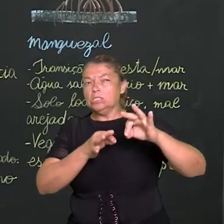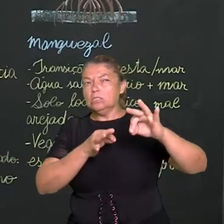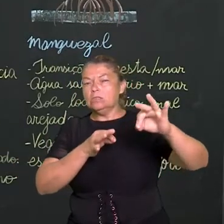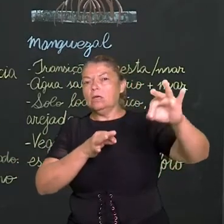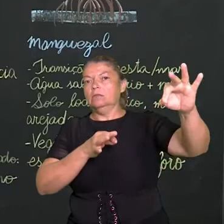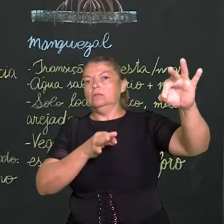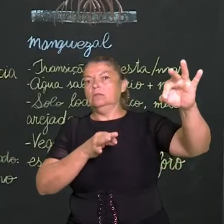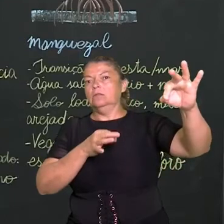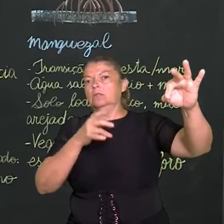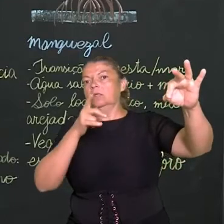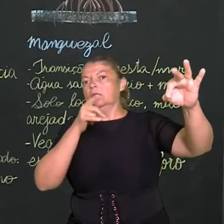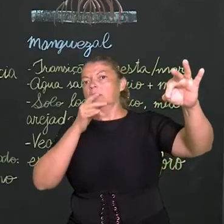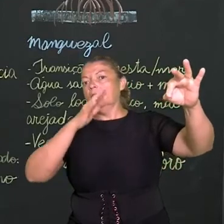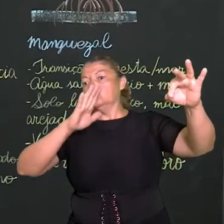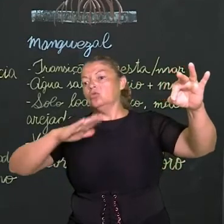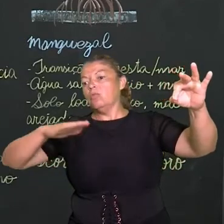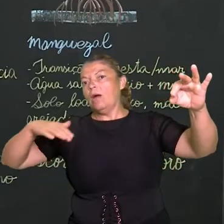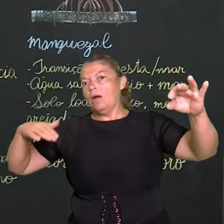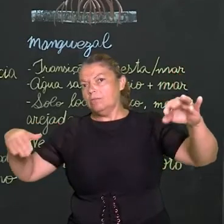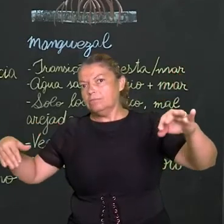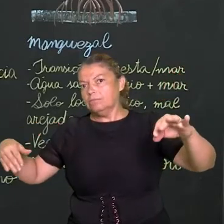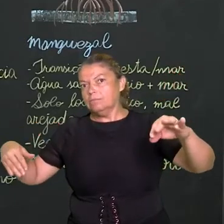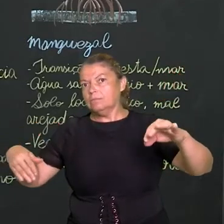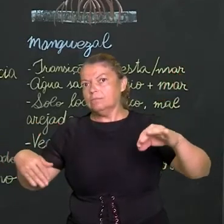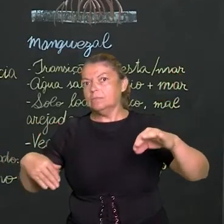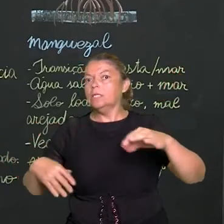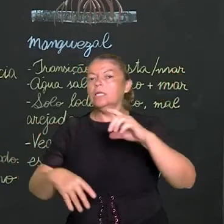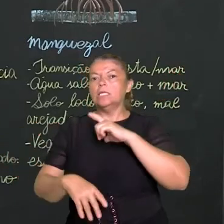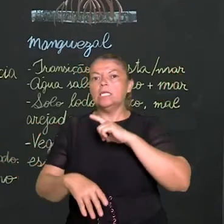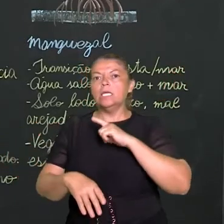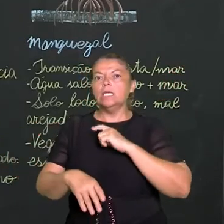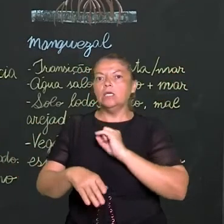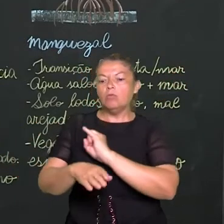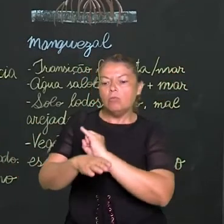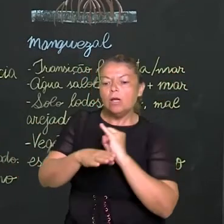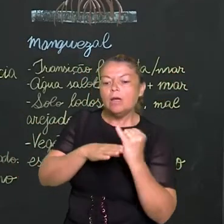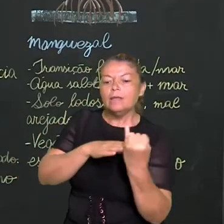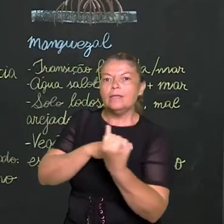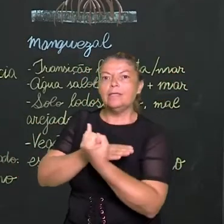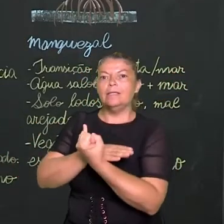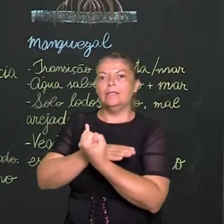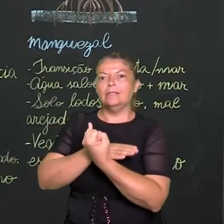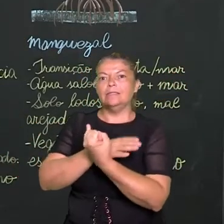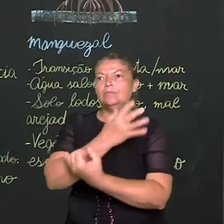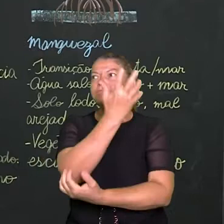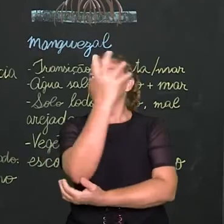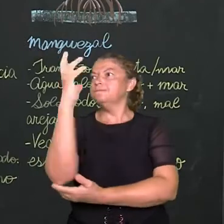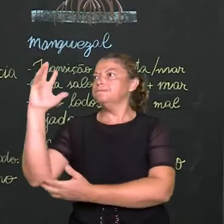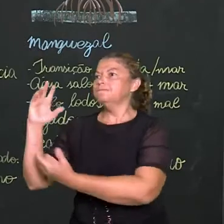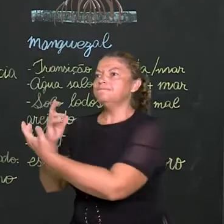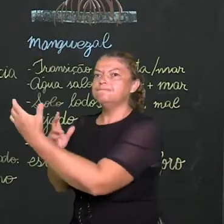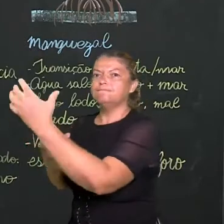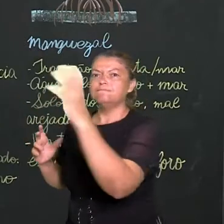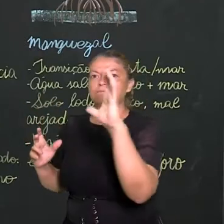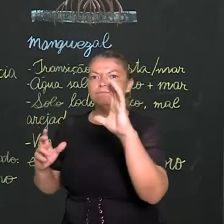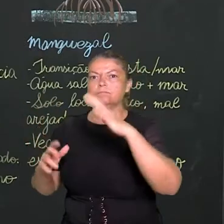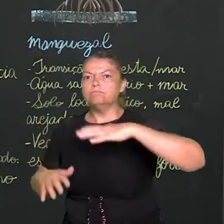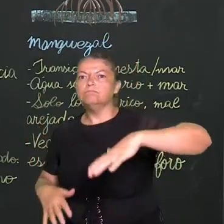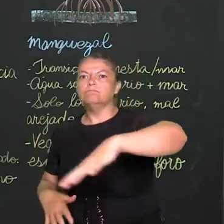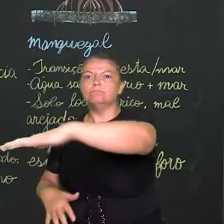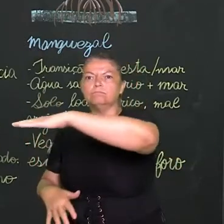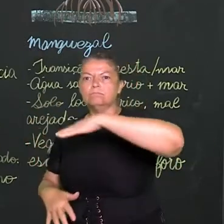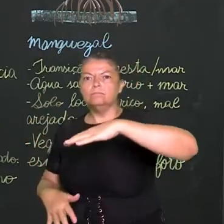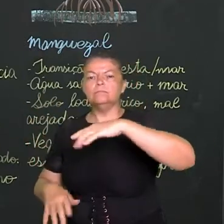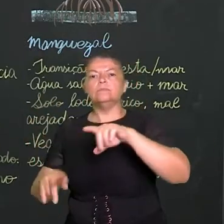distante eu fico do mar, eu tenho, então, ilhas com árvores um pouco maiores, com uma vegetação um pouco mais diferenciada. É comum